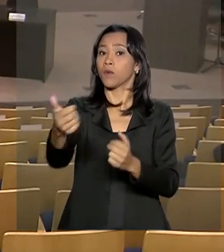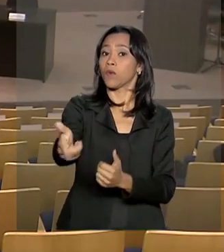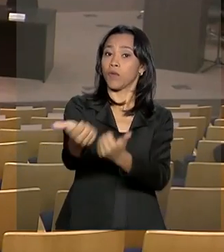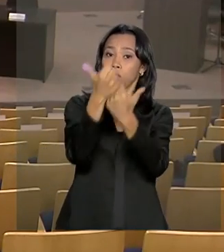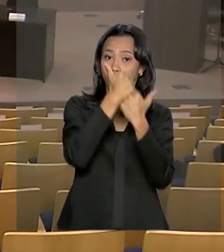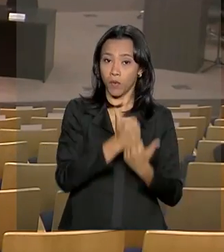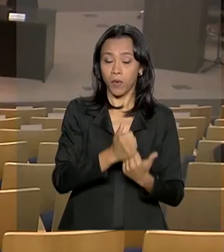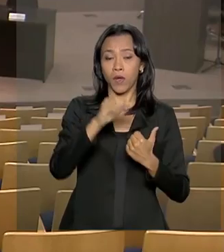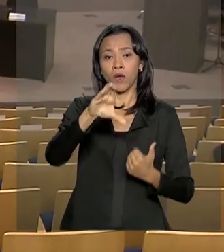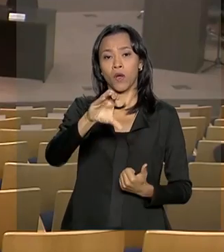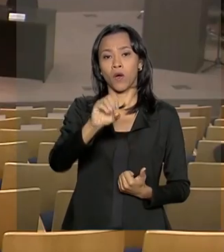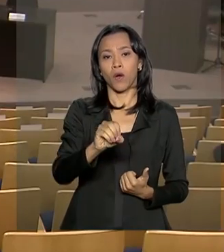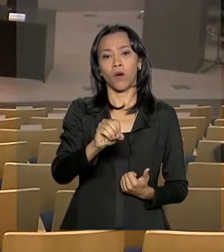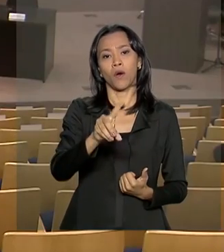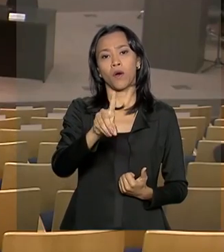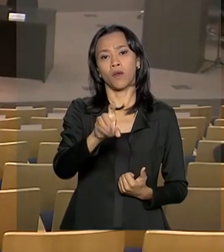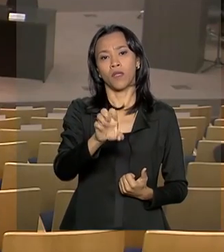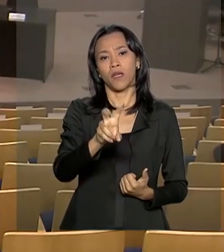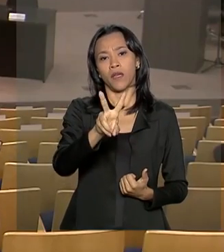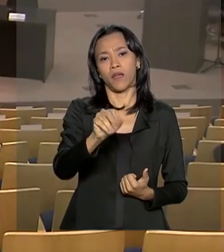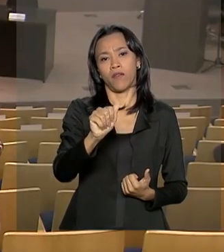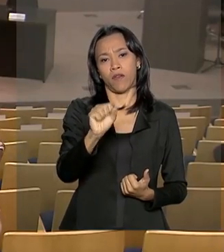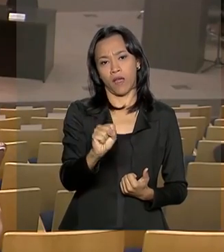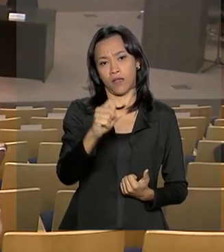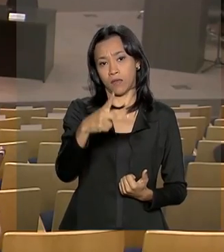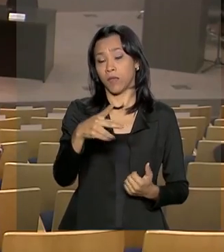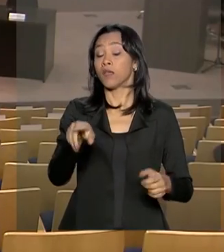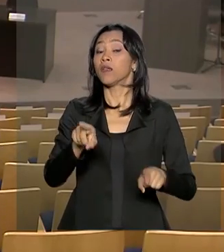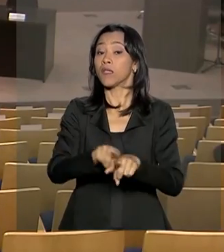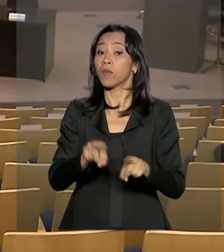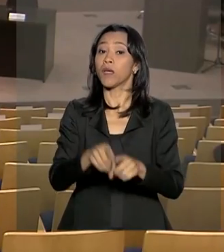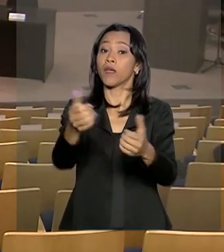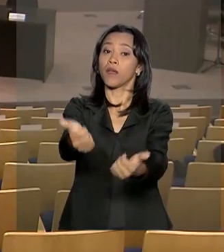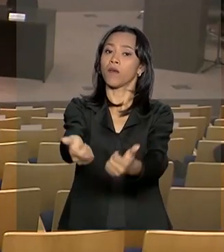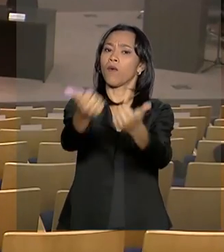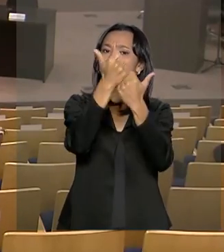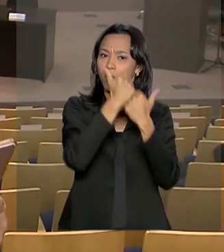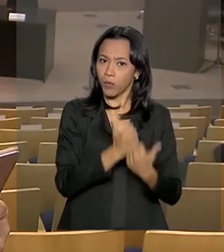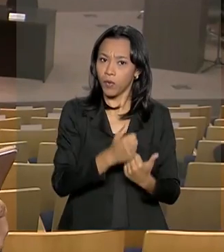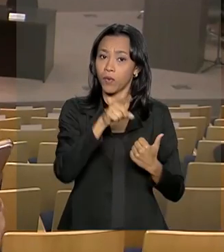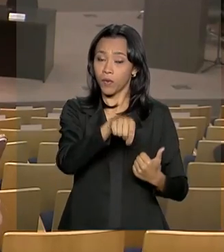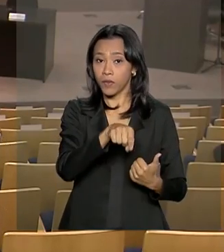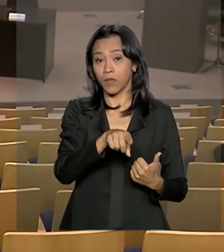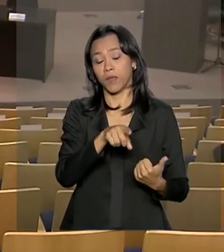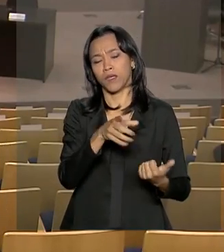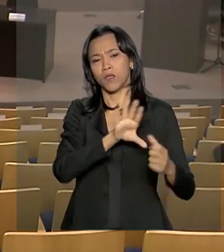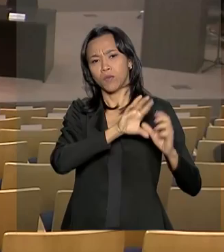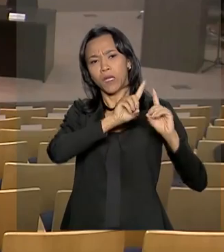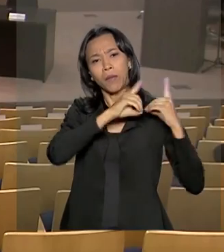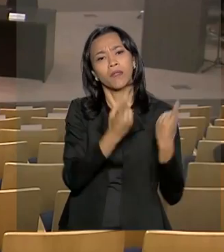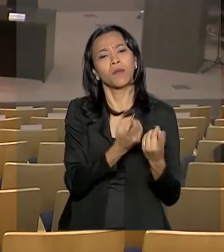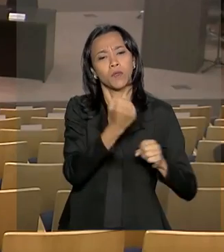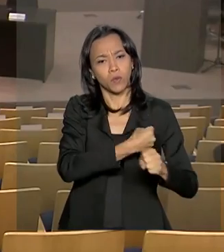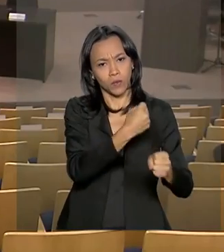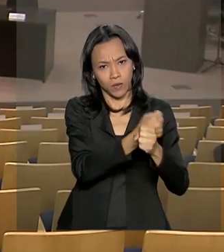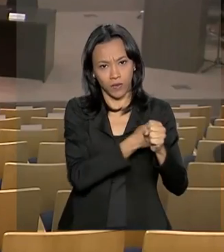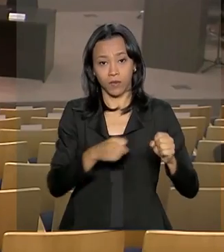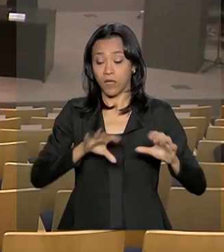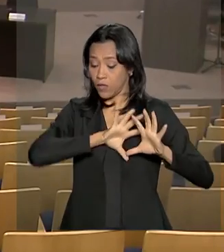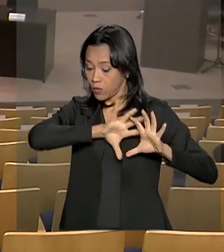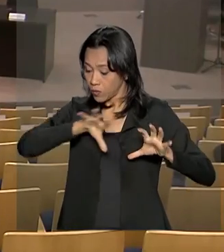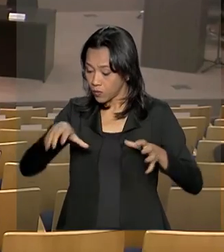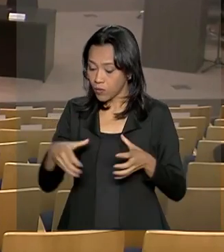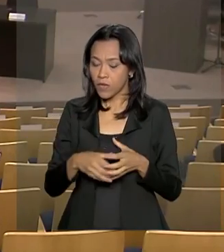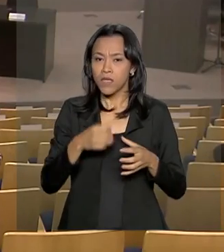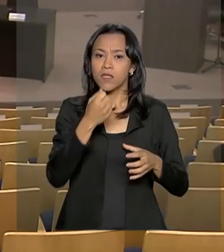dos Vales do São Francisco e do Parnaíba e do extinto DENOS, o Departamento Nacional de Obras e Saneamento. Serão verificadas